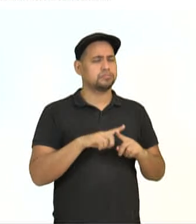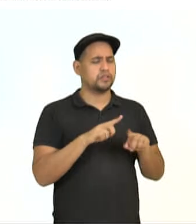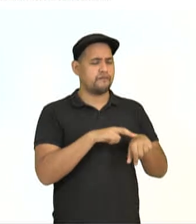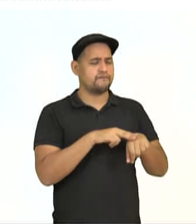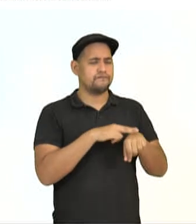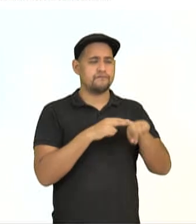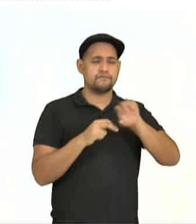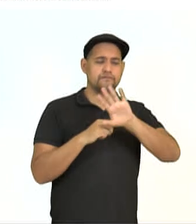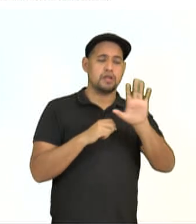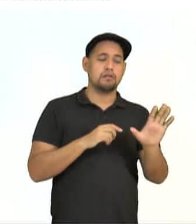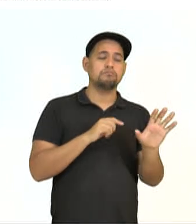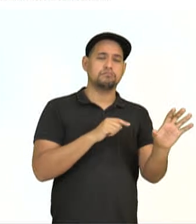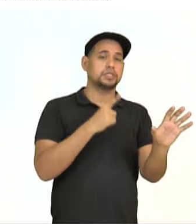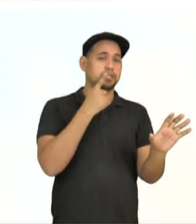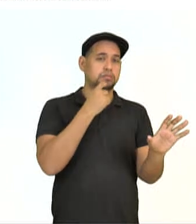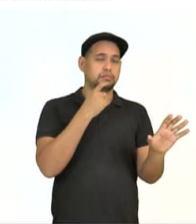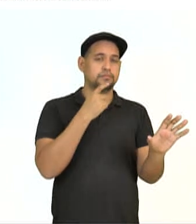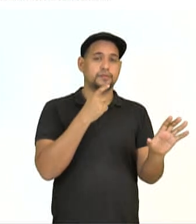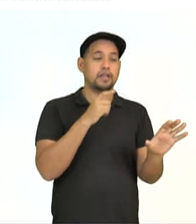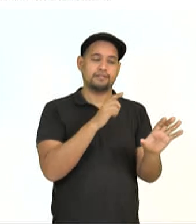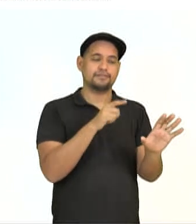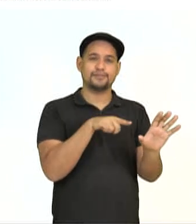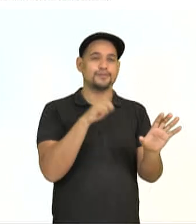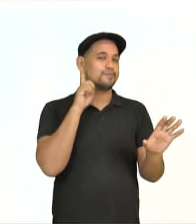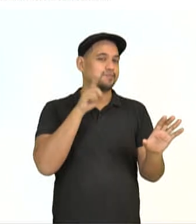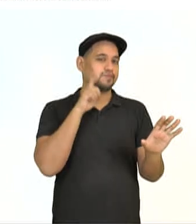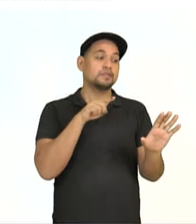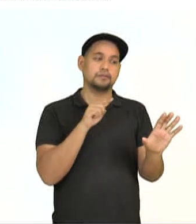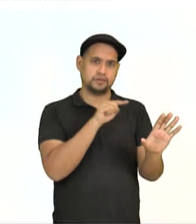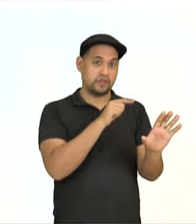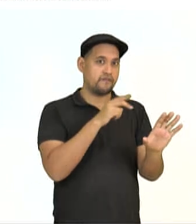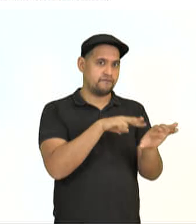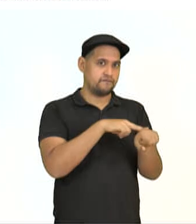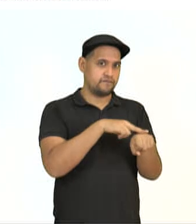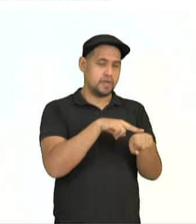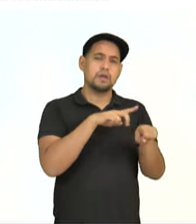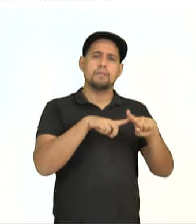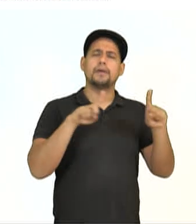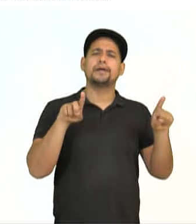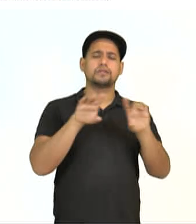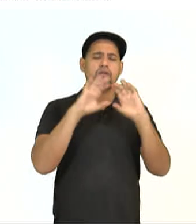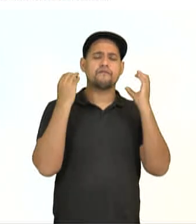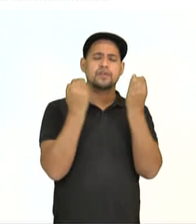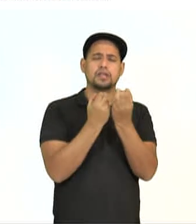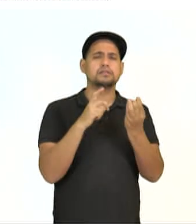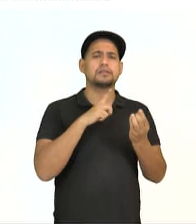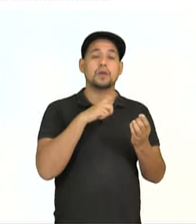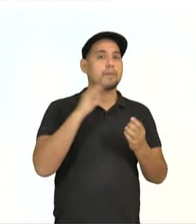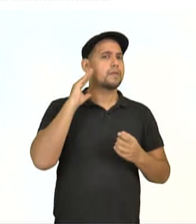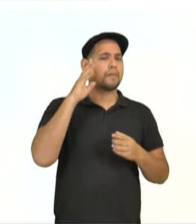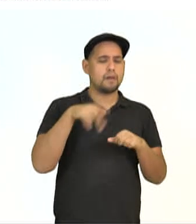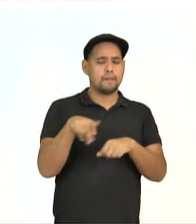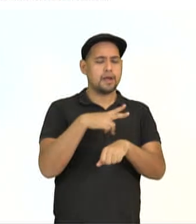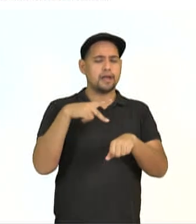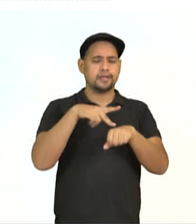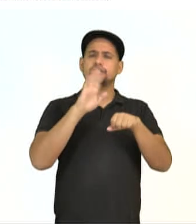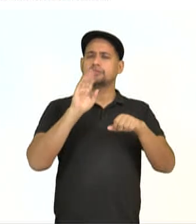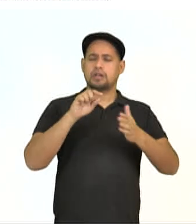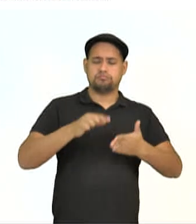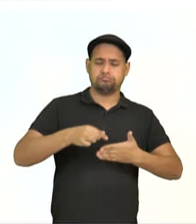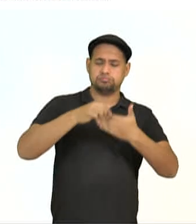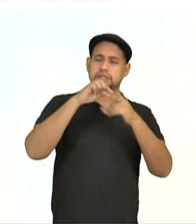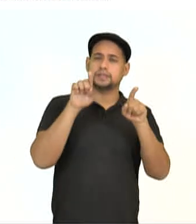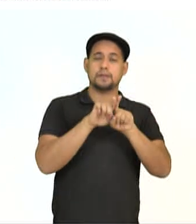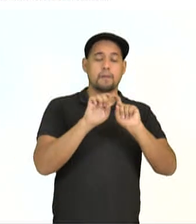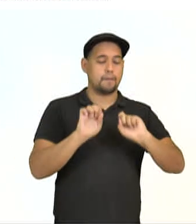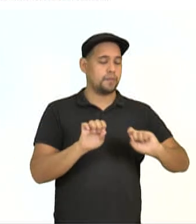verde, sob influência dos Estados Unidos. Essa conferência, os principais países aliados lideraram, e